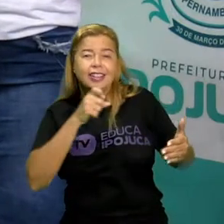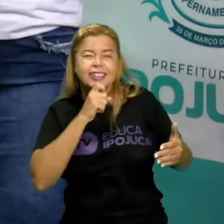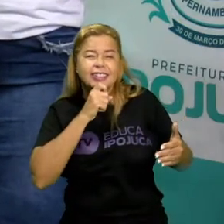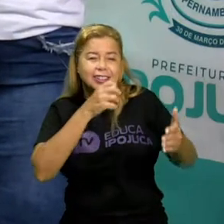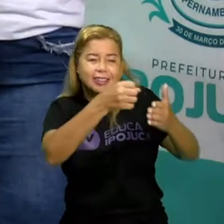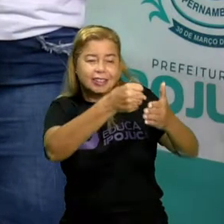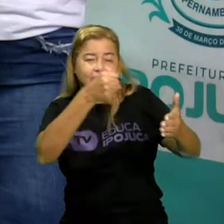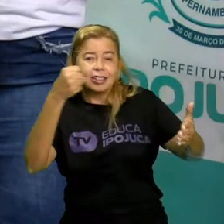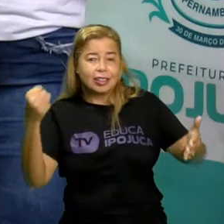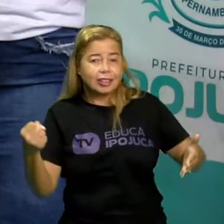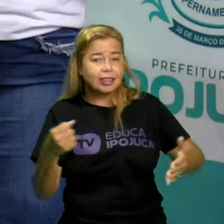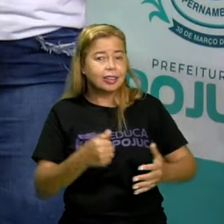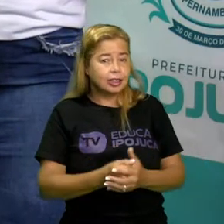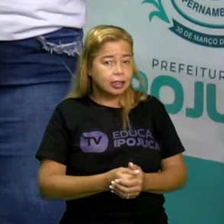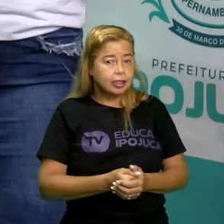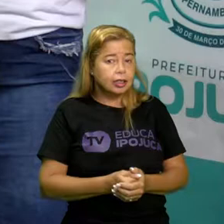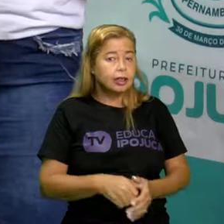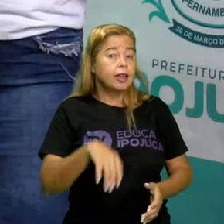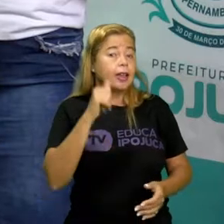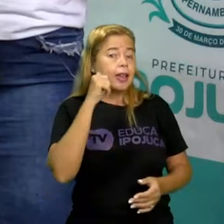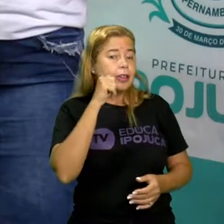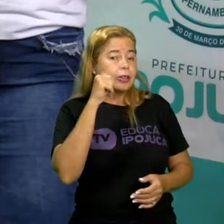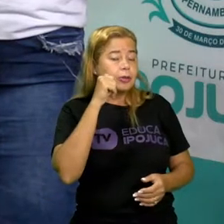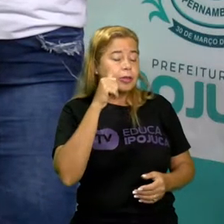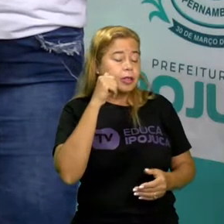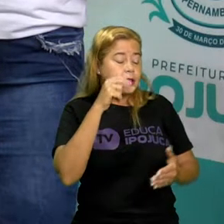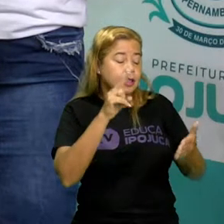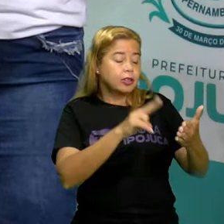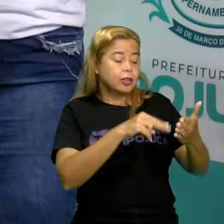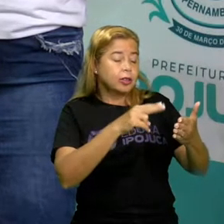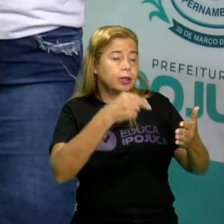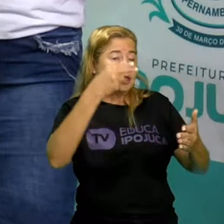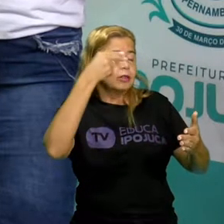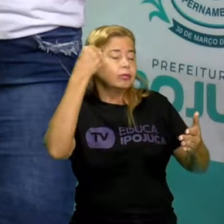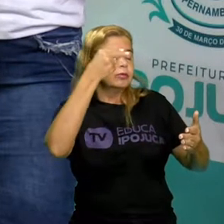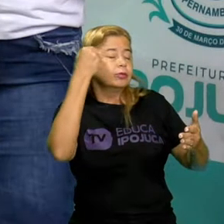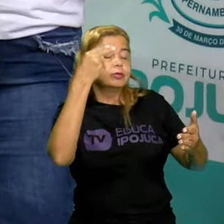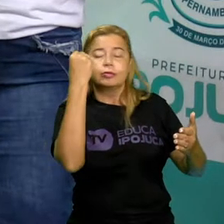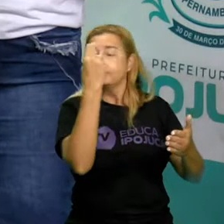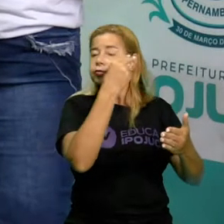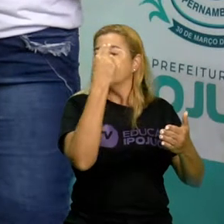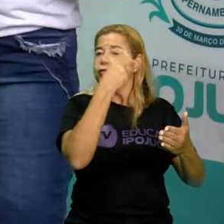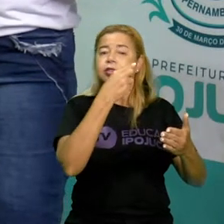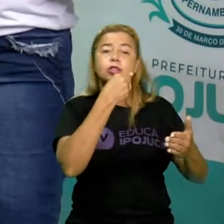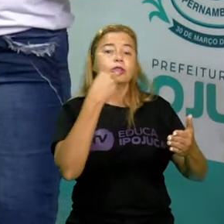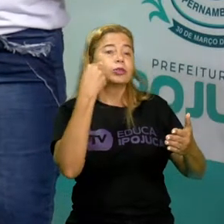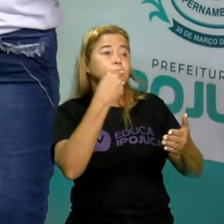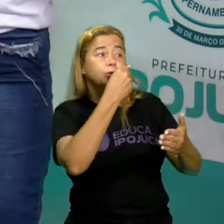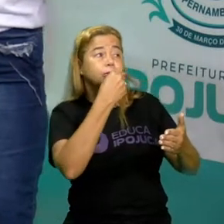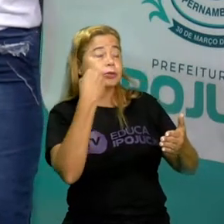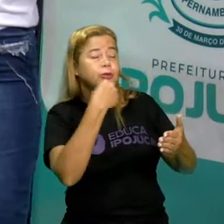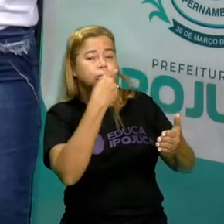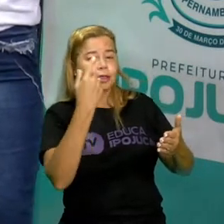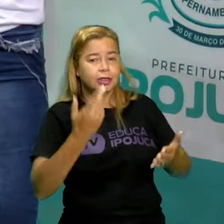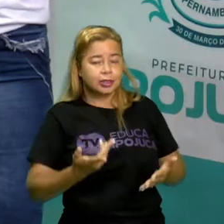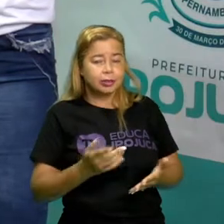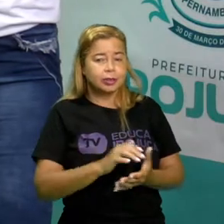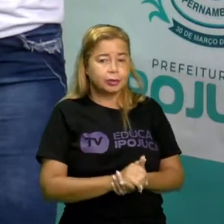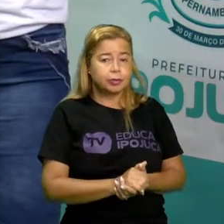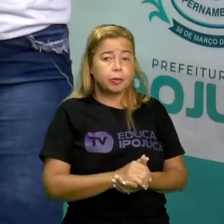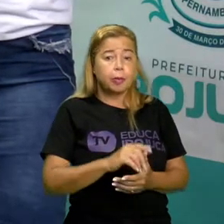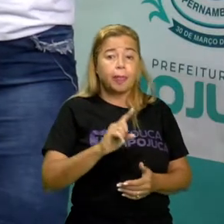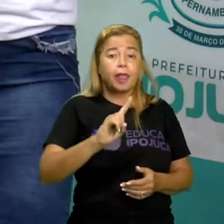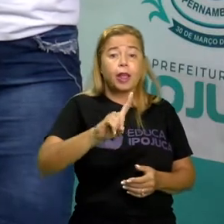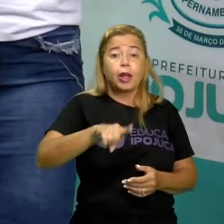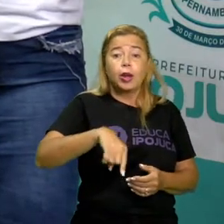E as meninas? Será que vocês gostam de mexer na maquiagem da mamãe? Legal, né? Outros gostam de